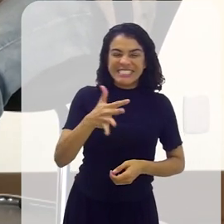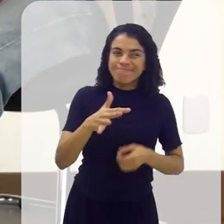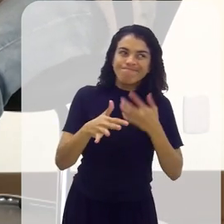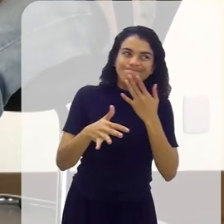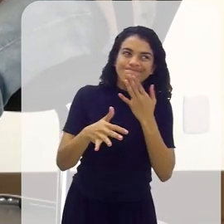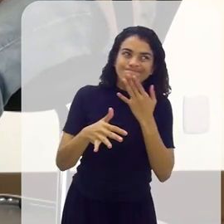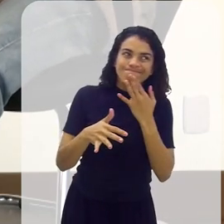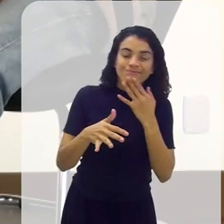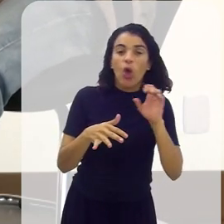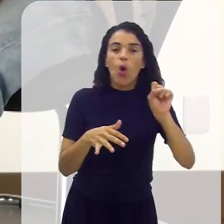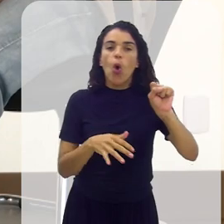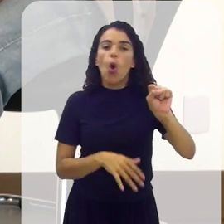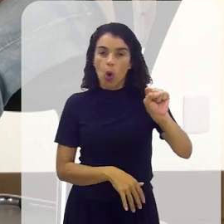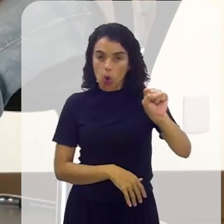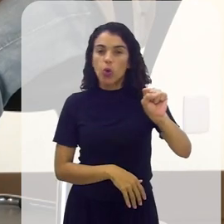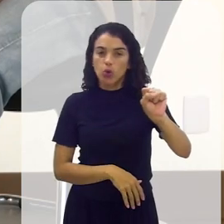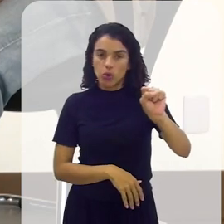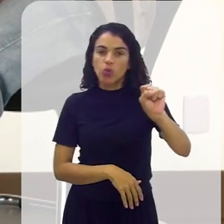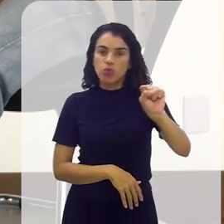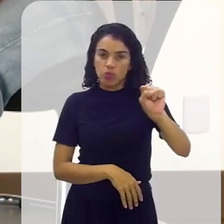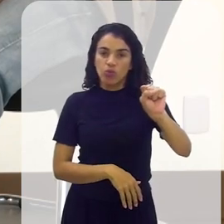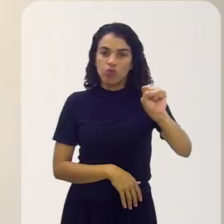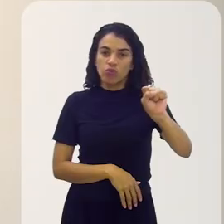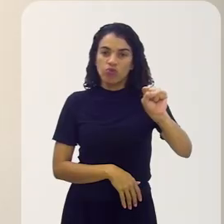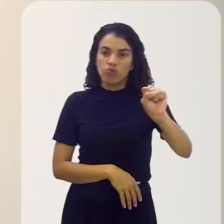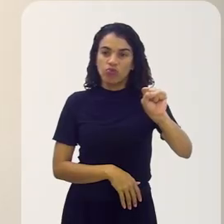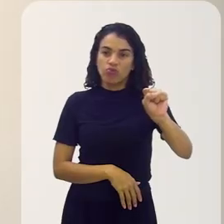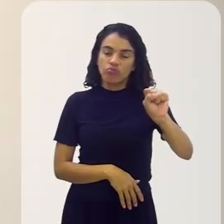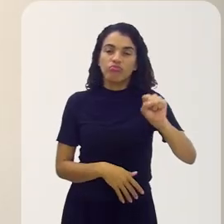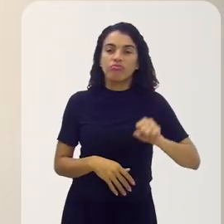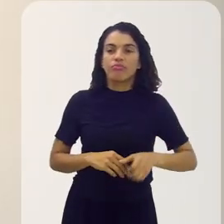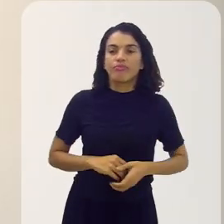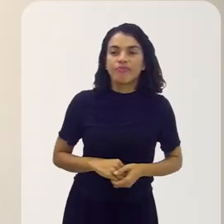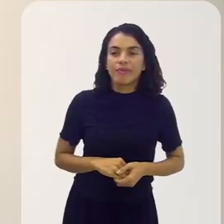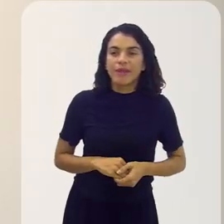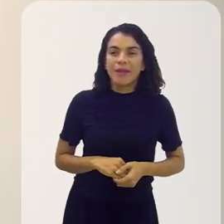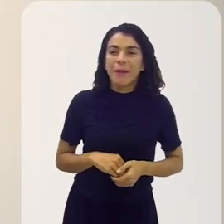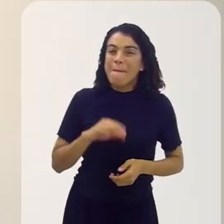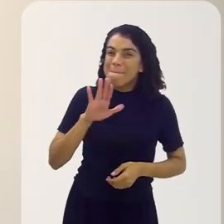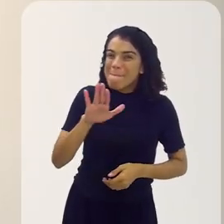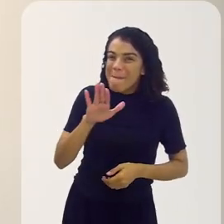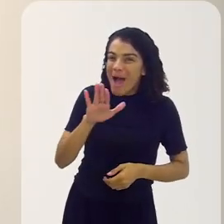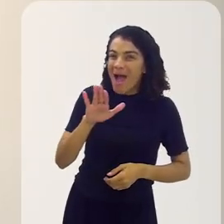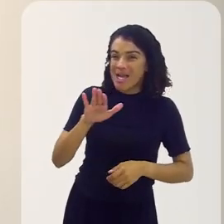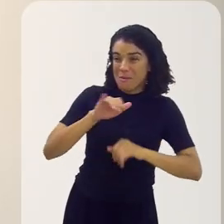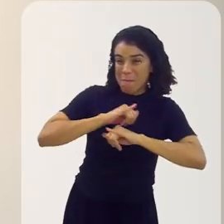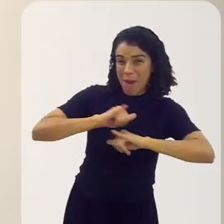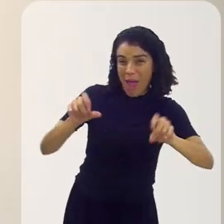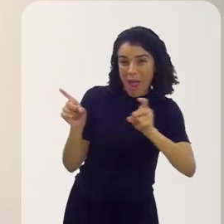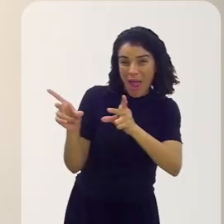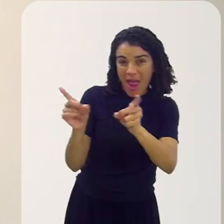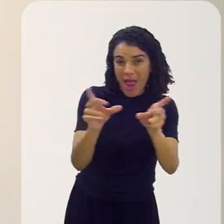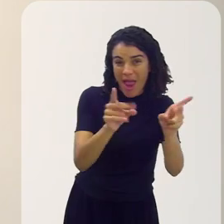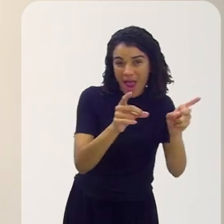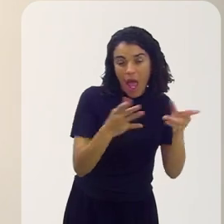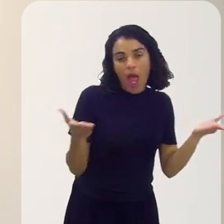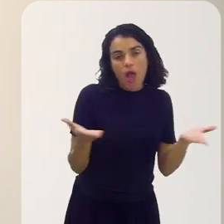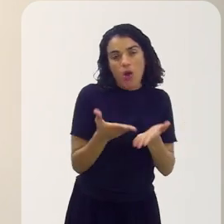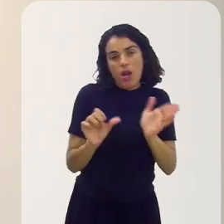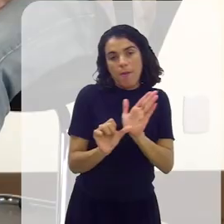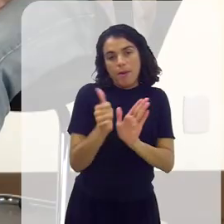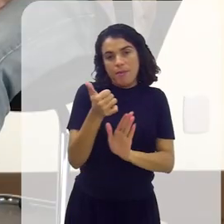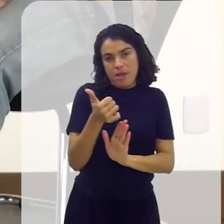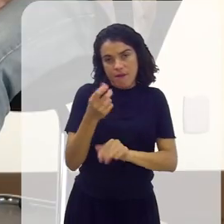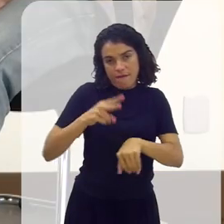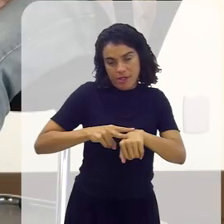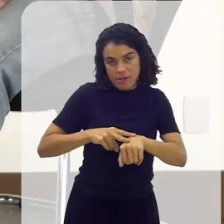Uns... Oito. Ah. Ah, mas lançando assim para o mercado, estou lançando o meu primeiro agora.